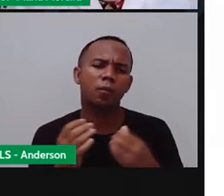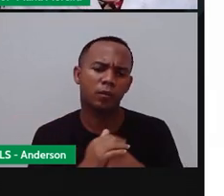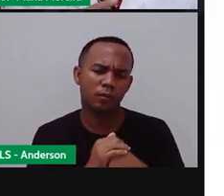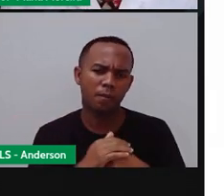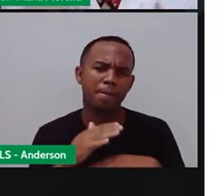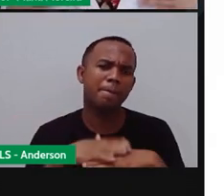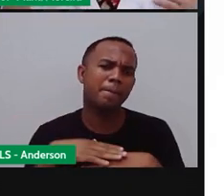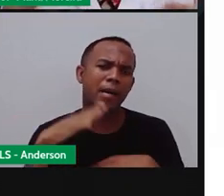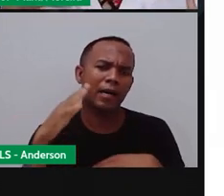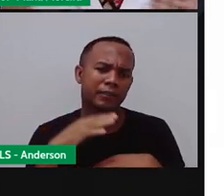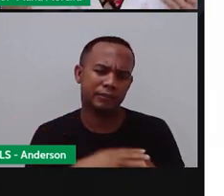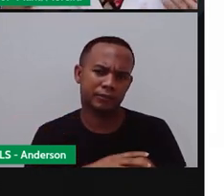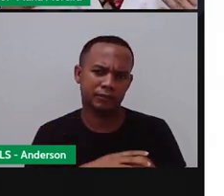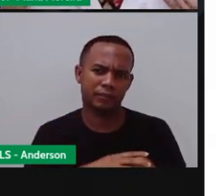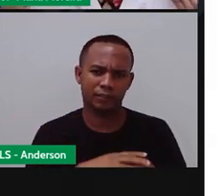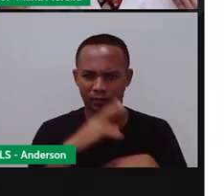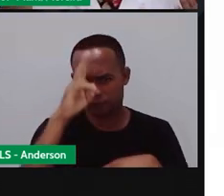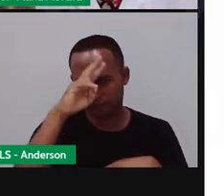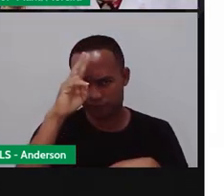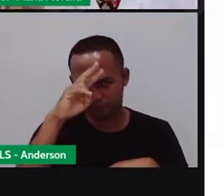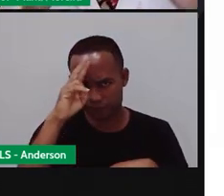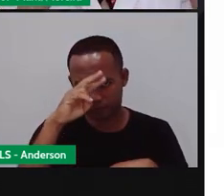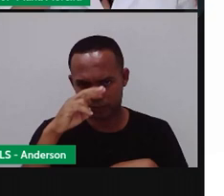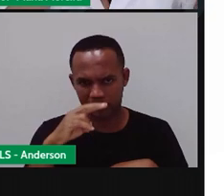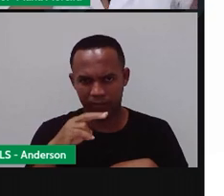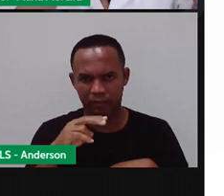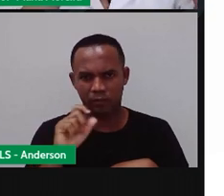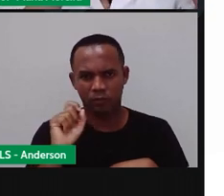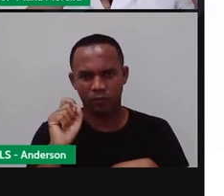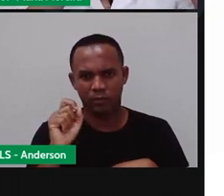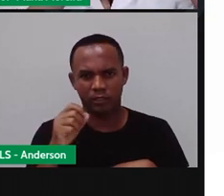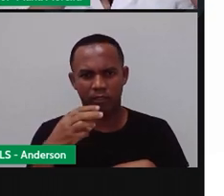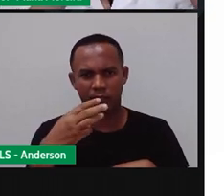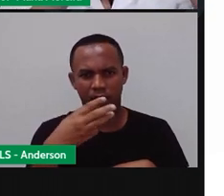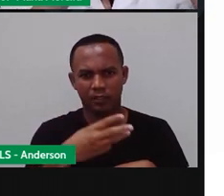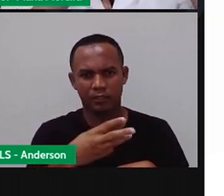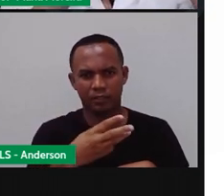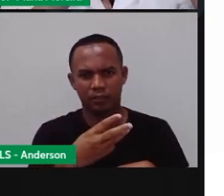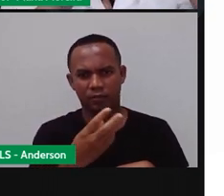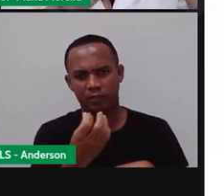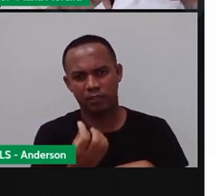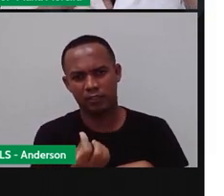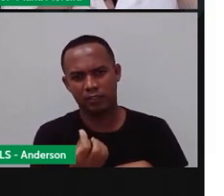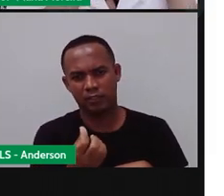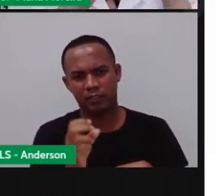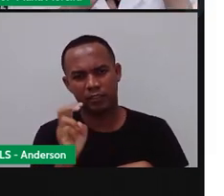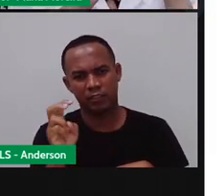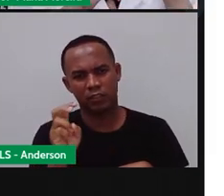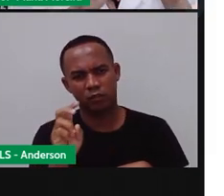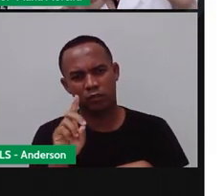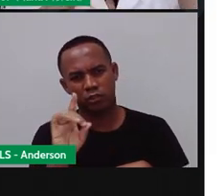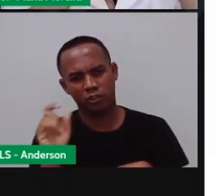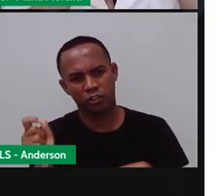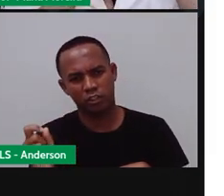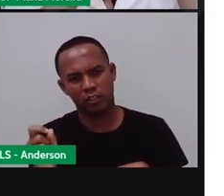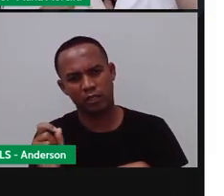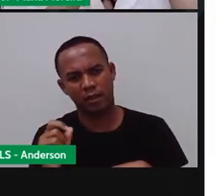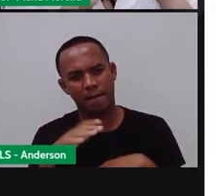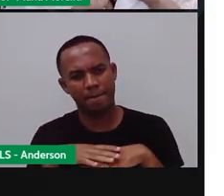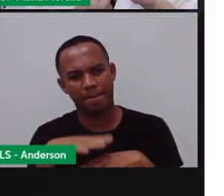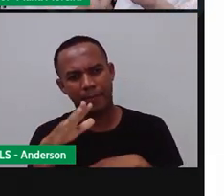falou que o ano ele tem 365 dias e seis horas, não é isso? Então, a gente irá fazer o quê?